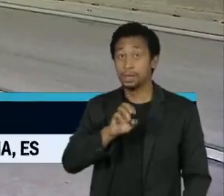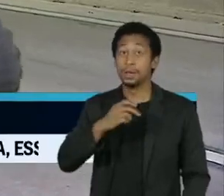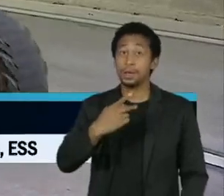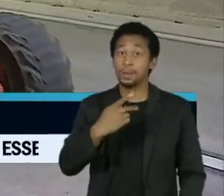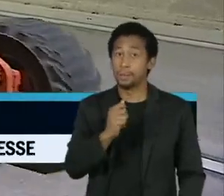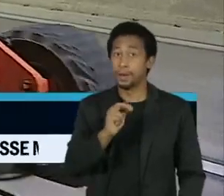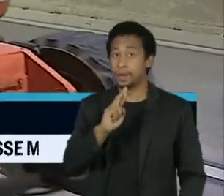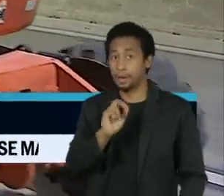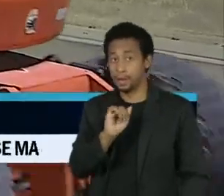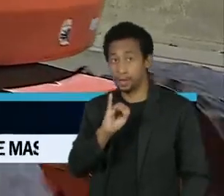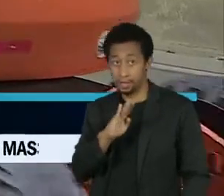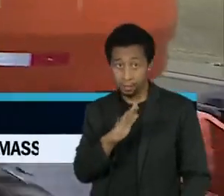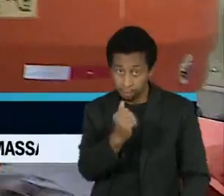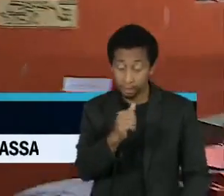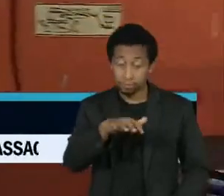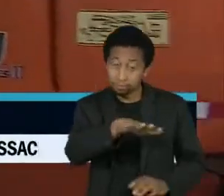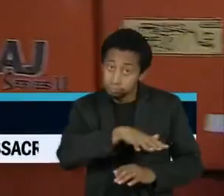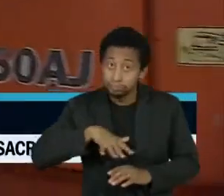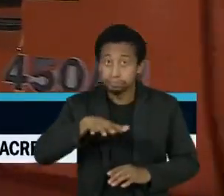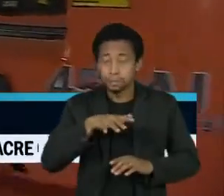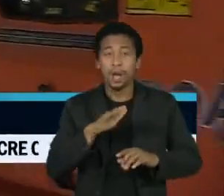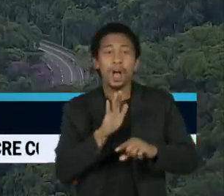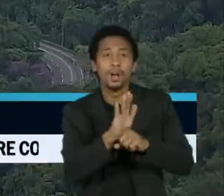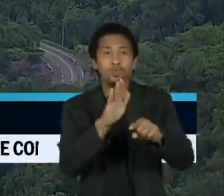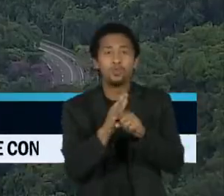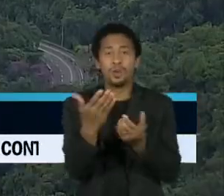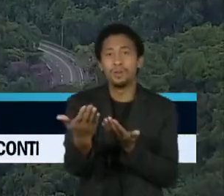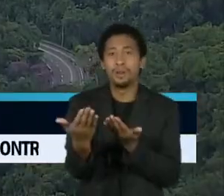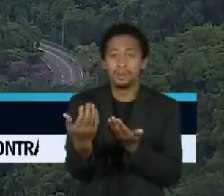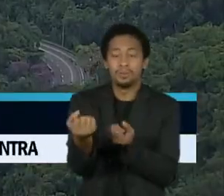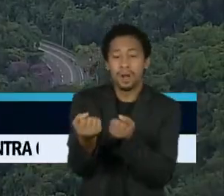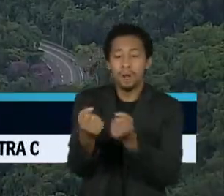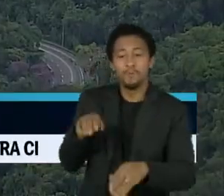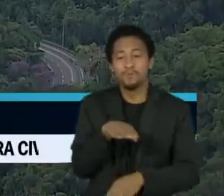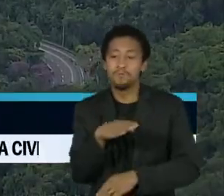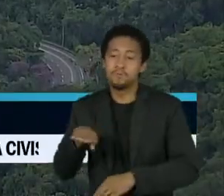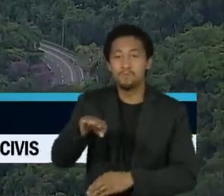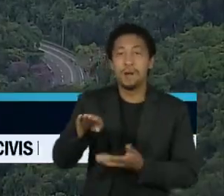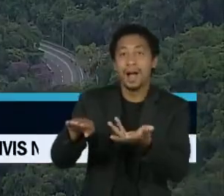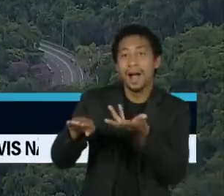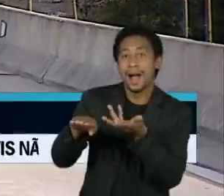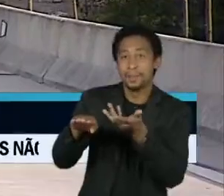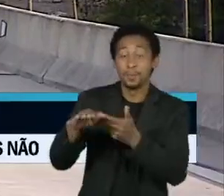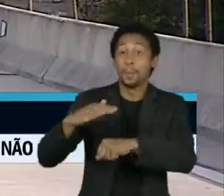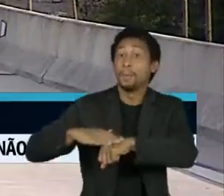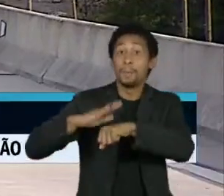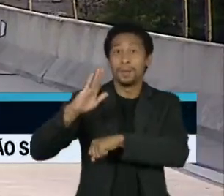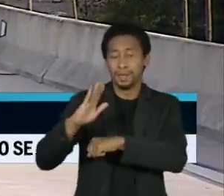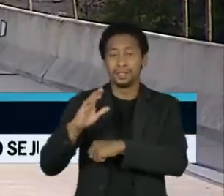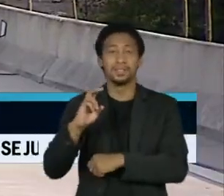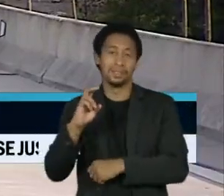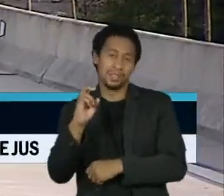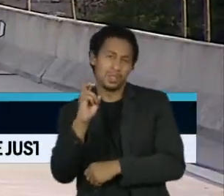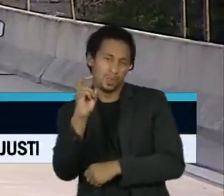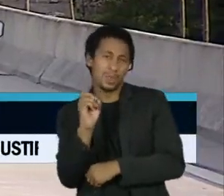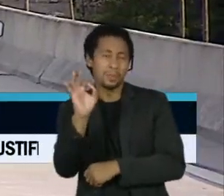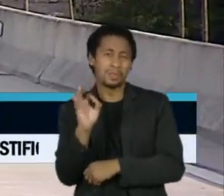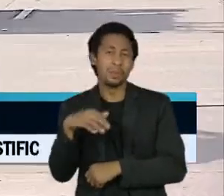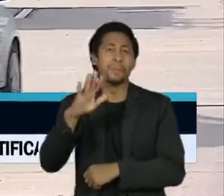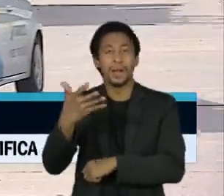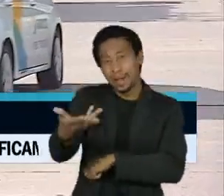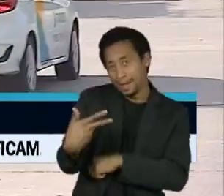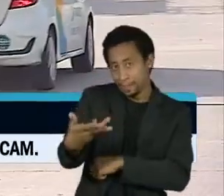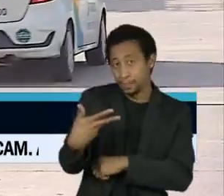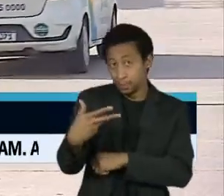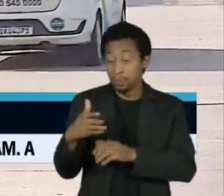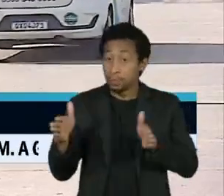habitantes e reduz o tempo de viagem pela metade. Neste primeiro momento, a pista vai estar aberta em operação assistida entre 6 da manhã e 10